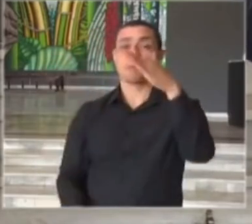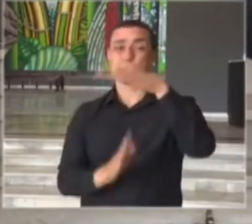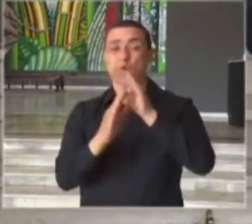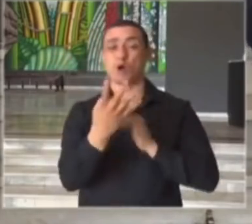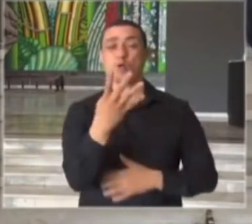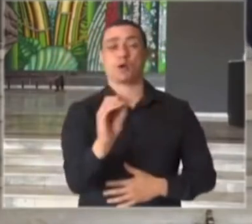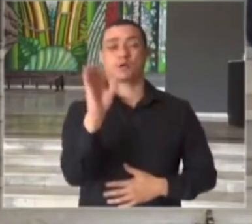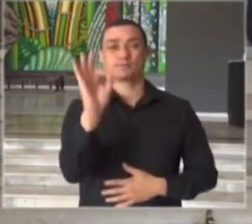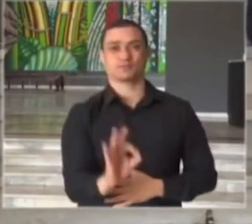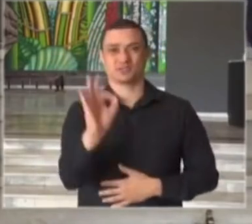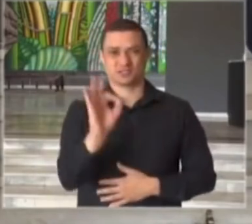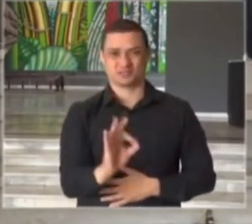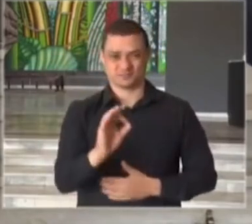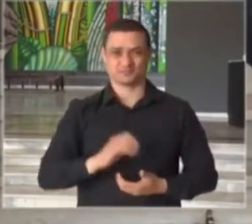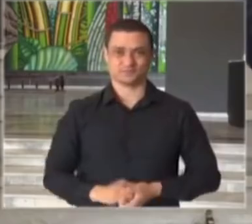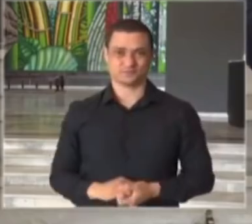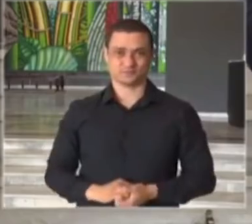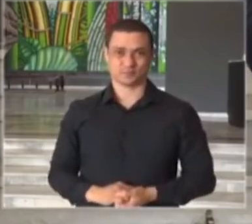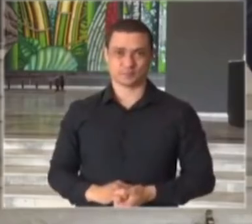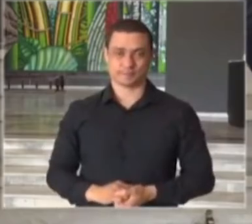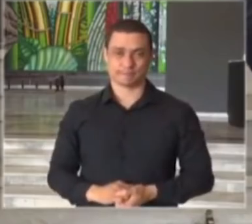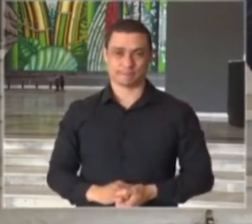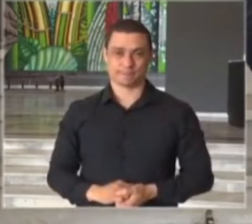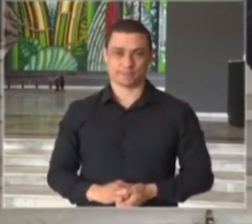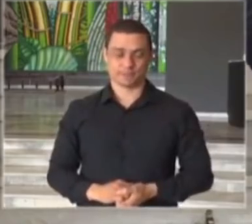da capacidade do estabelecimento.